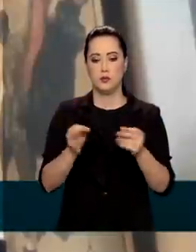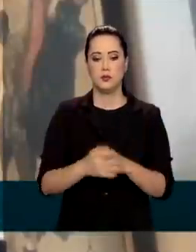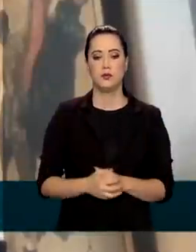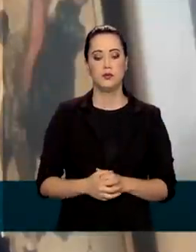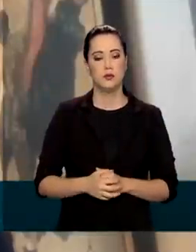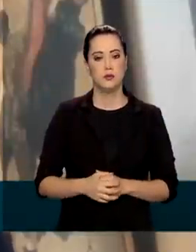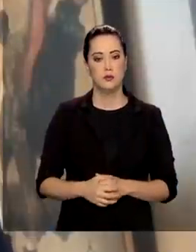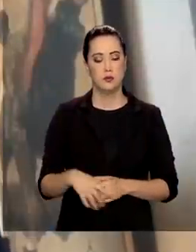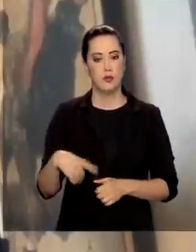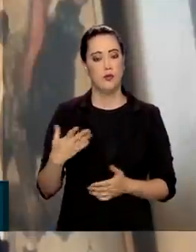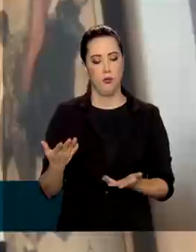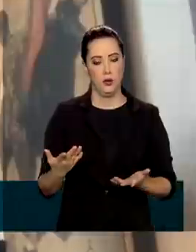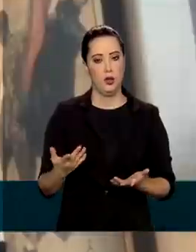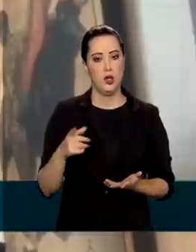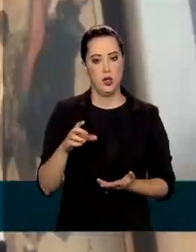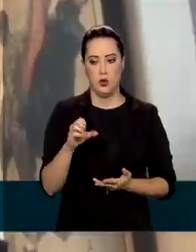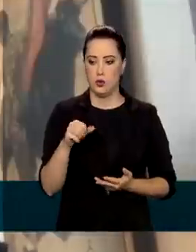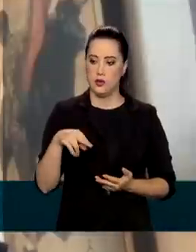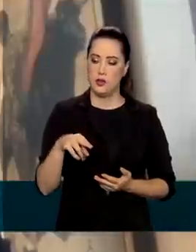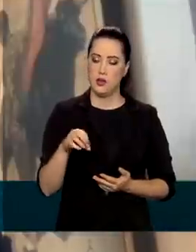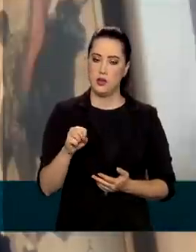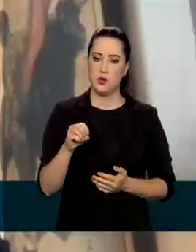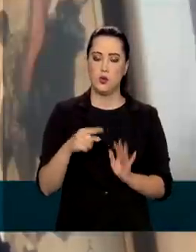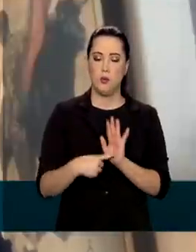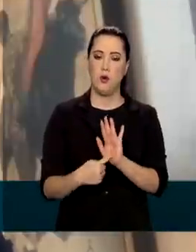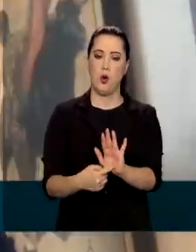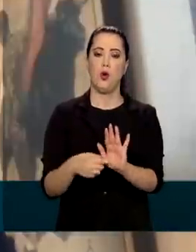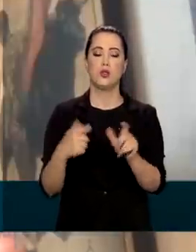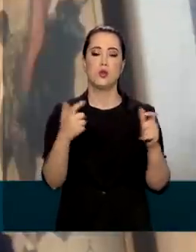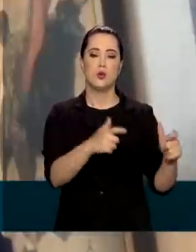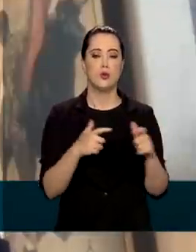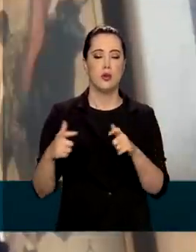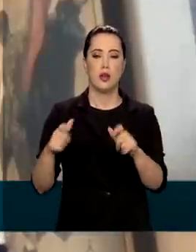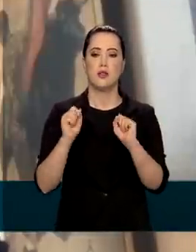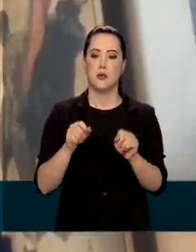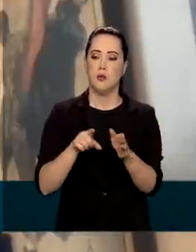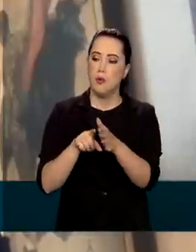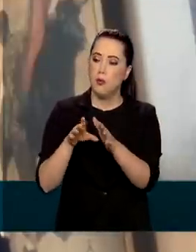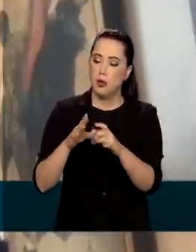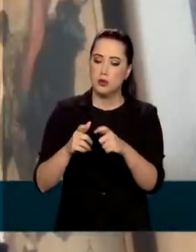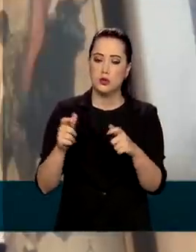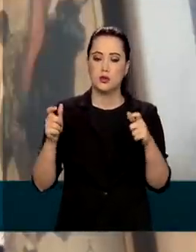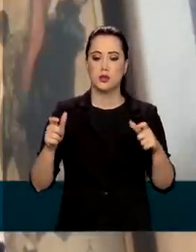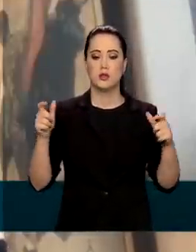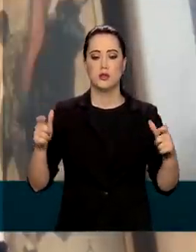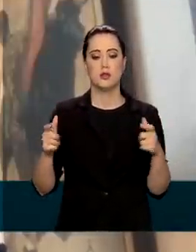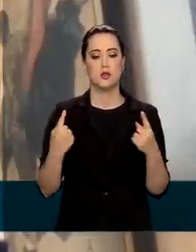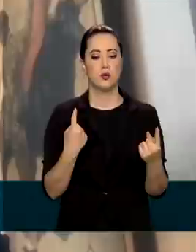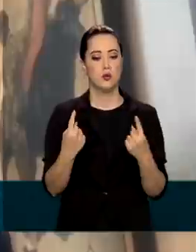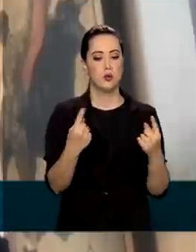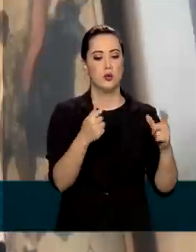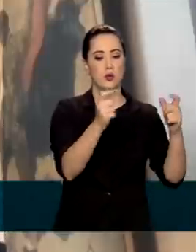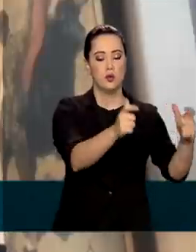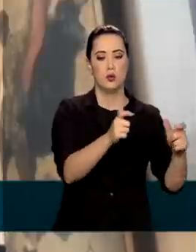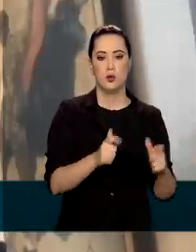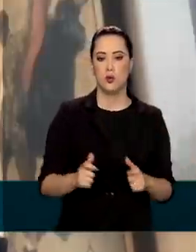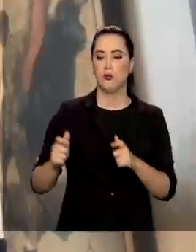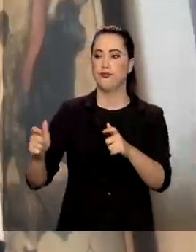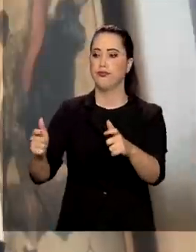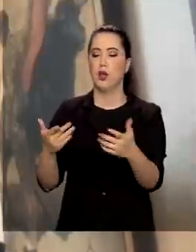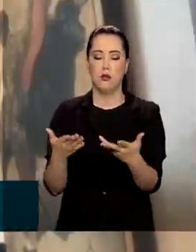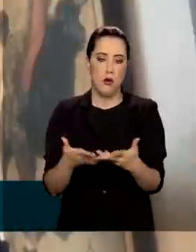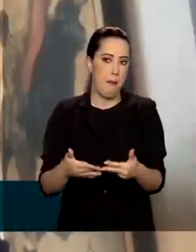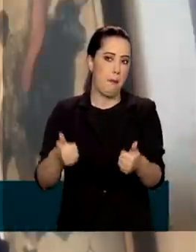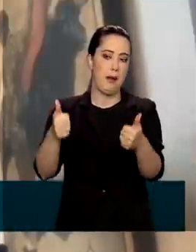Mostrando onde as regiões podem crescer, quais são os potenciais que cada região pode atingir